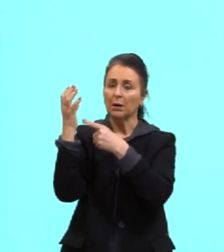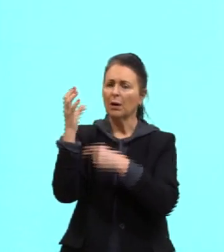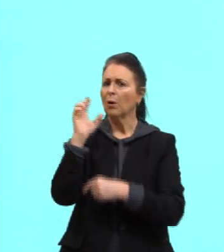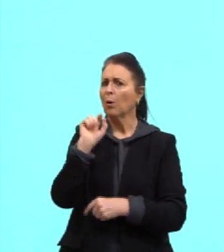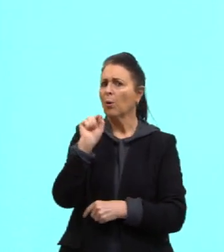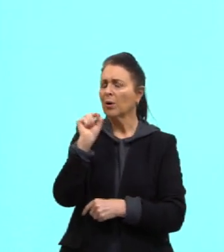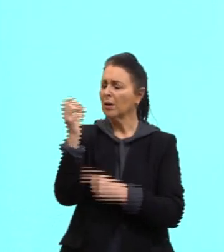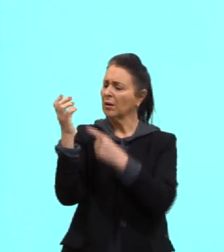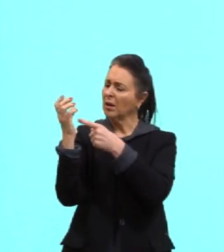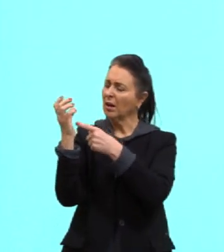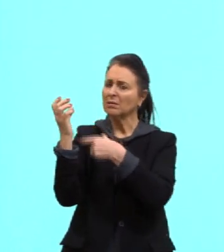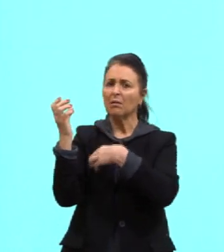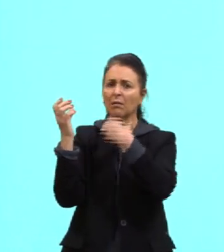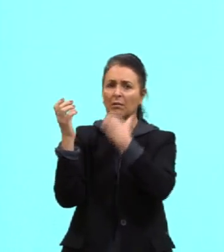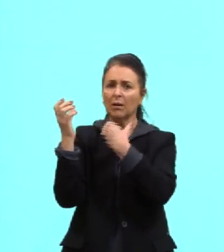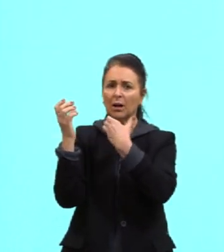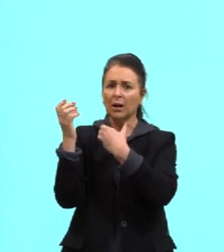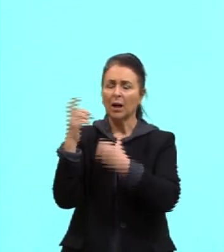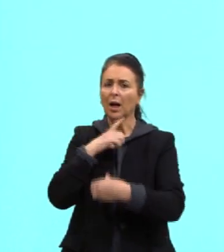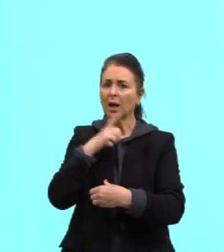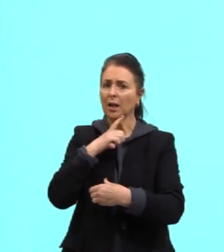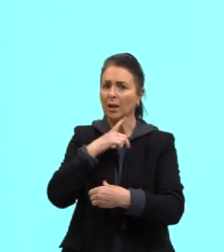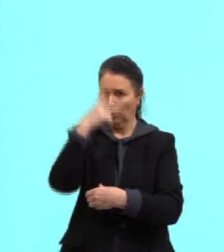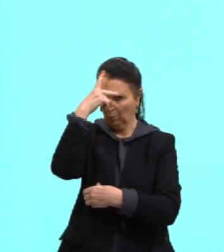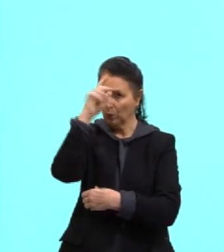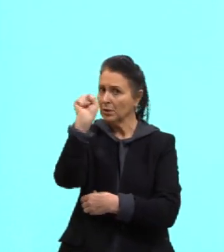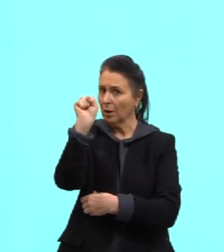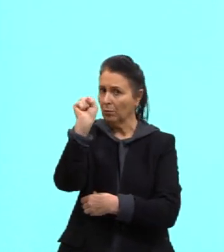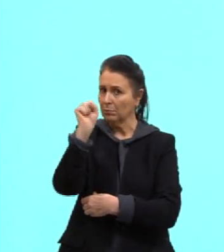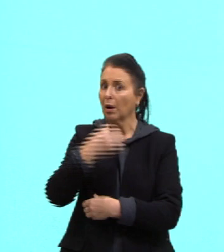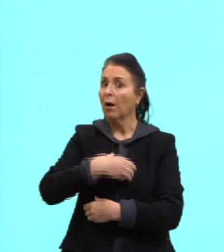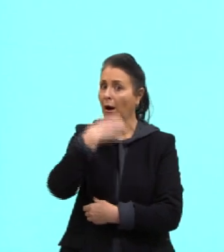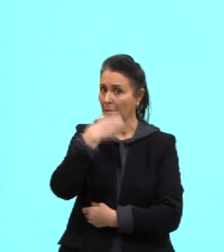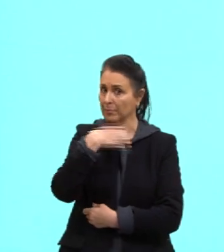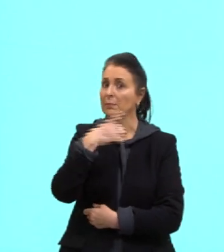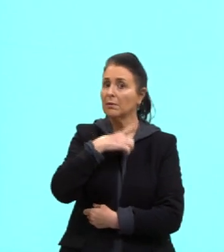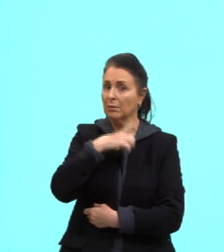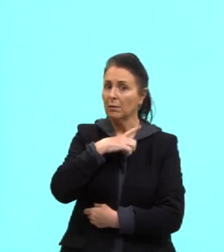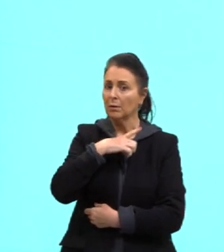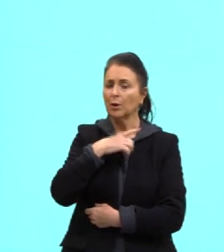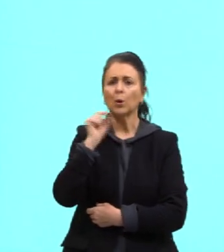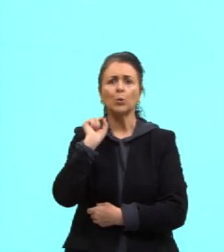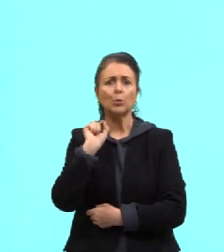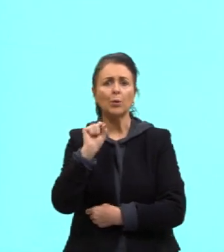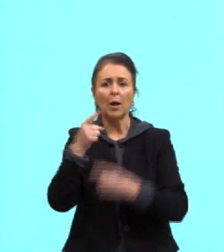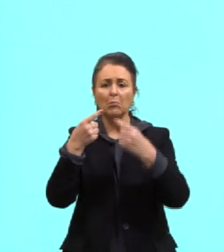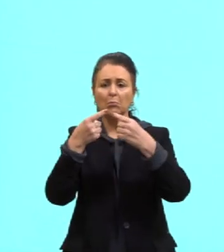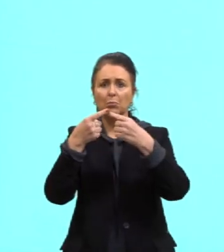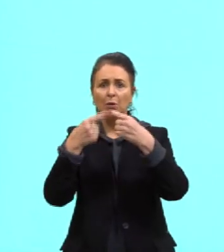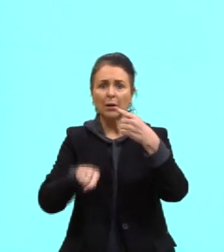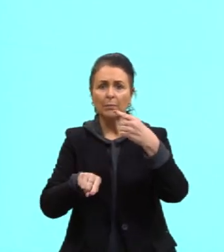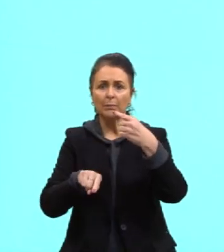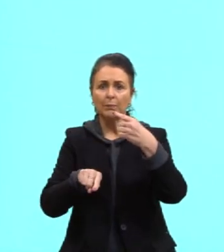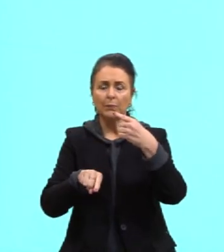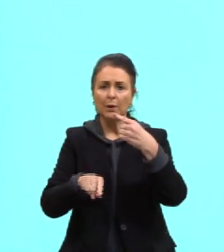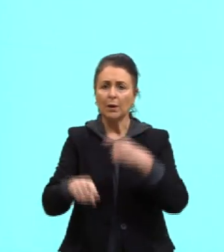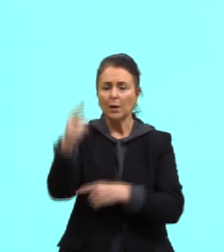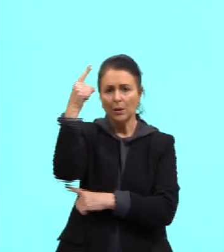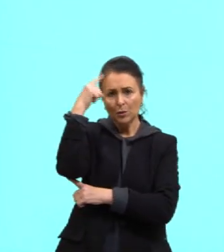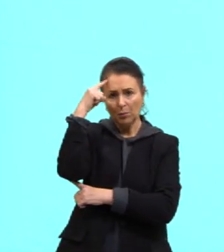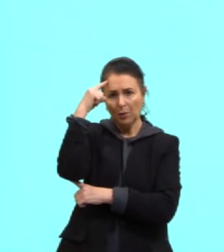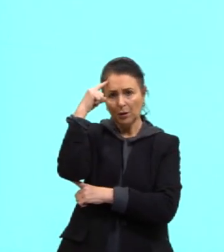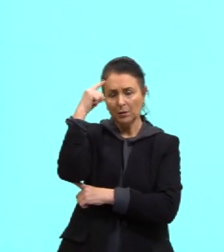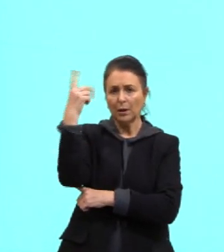essa maçã tem? Ela tem um certo potencial. Potencial. Potencial de quê? De cair. A gente pensa em potencial no nosso termo